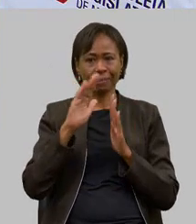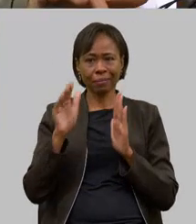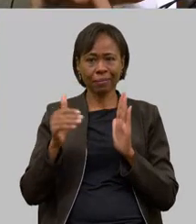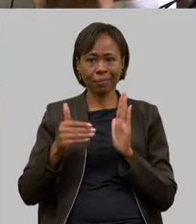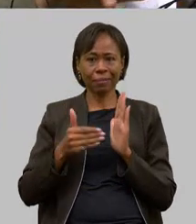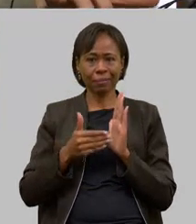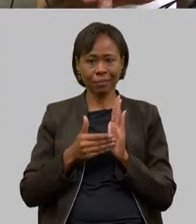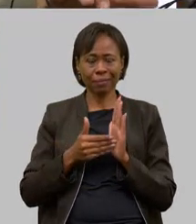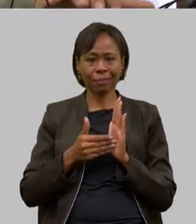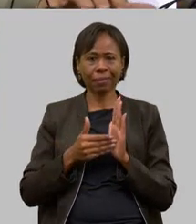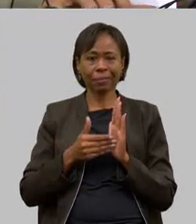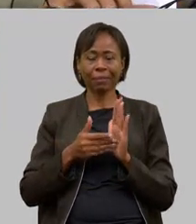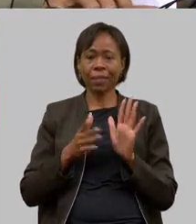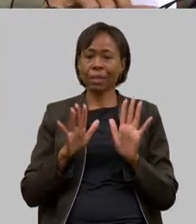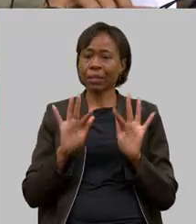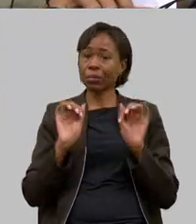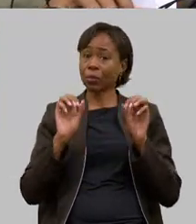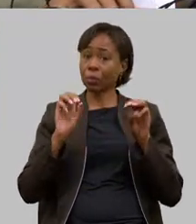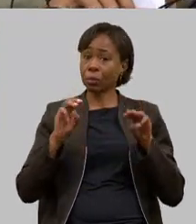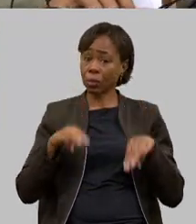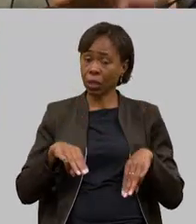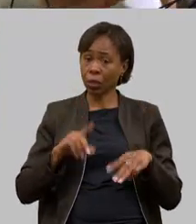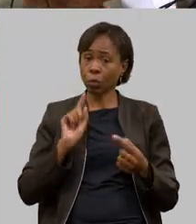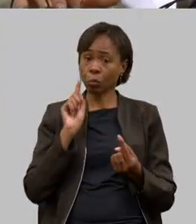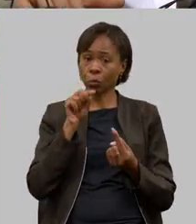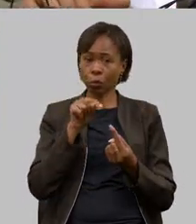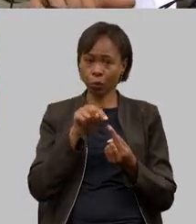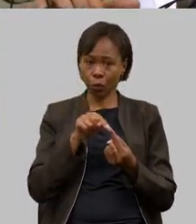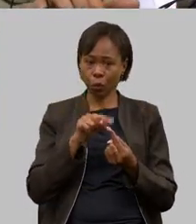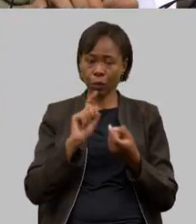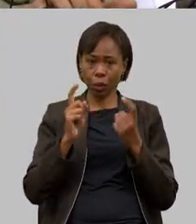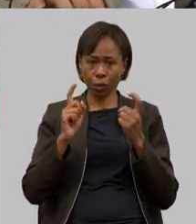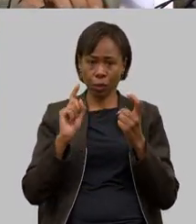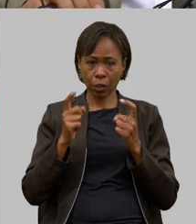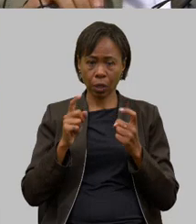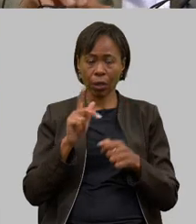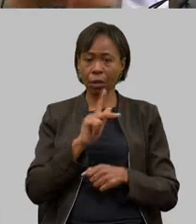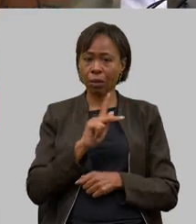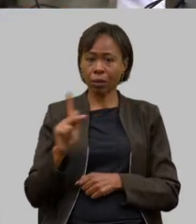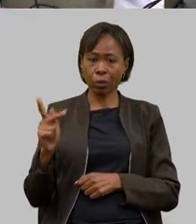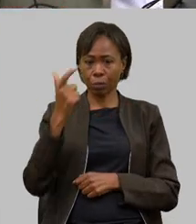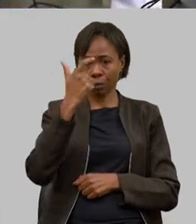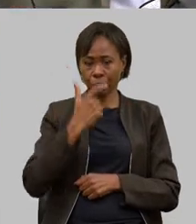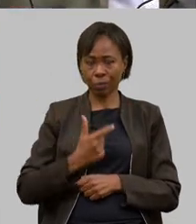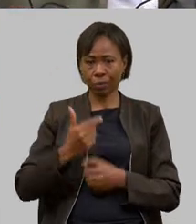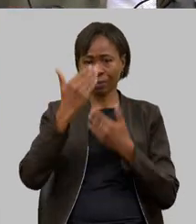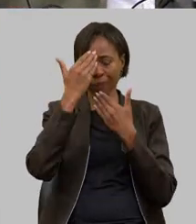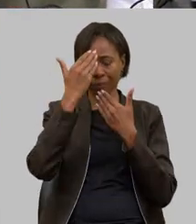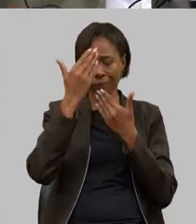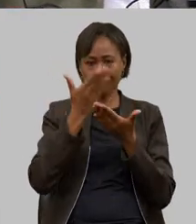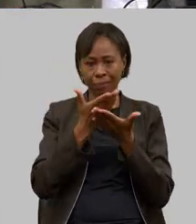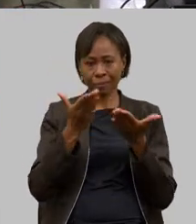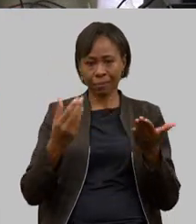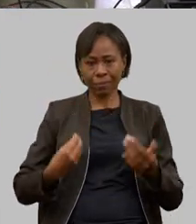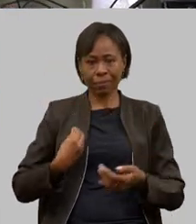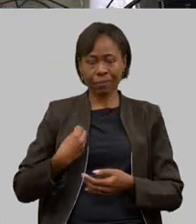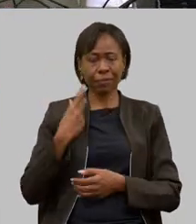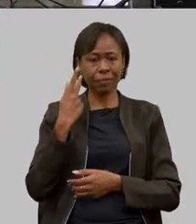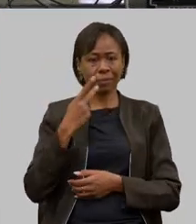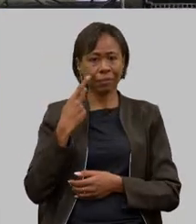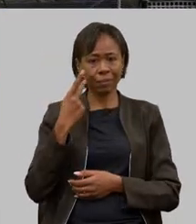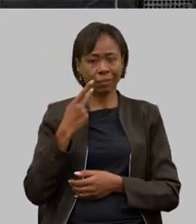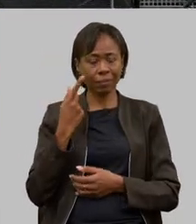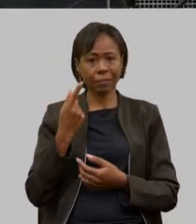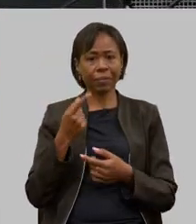cumprida a finalidade da reunião a presidência agradece a presença dos parlamentares e do